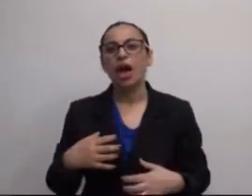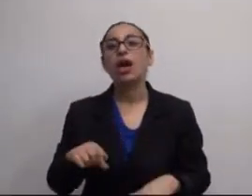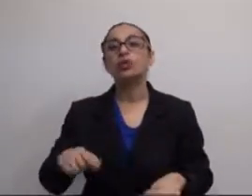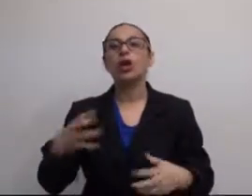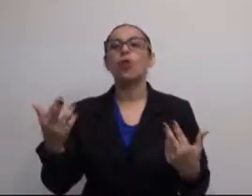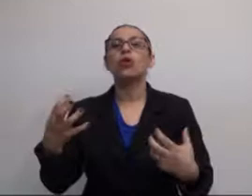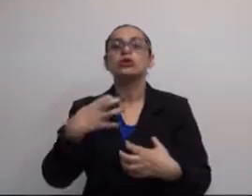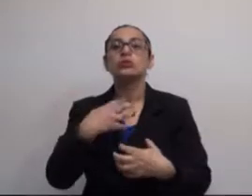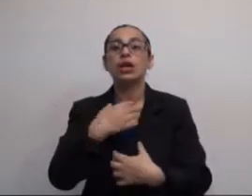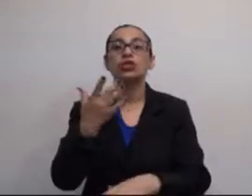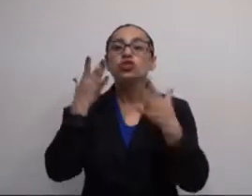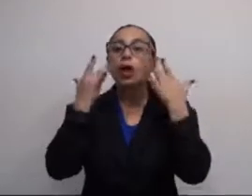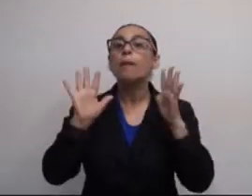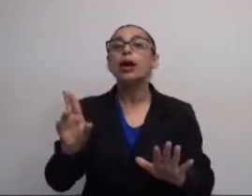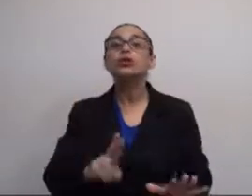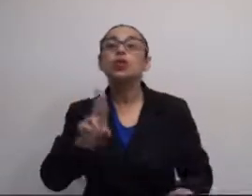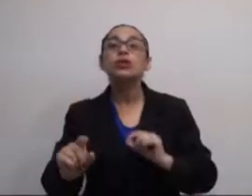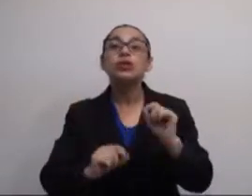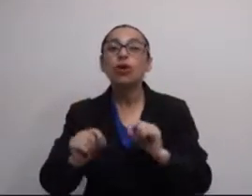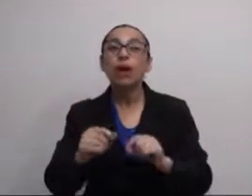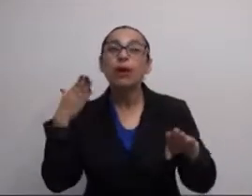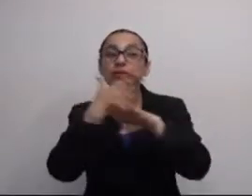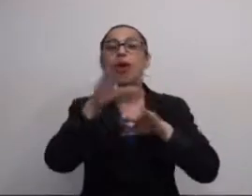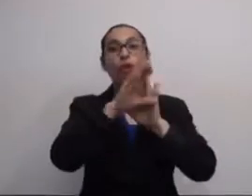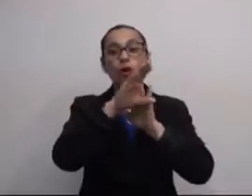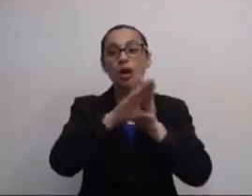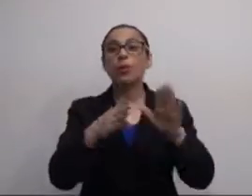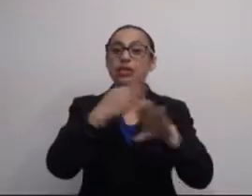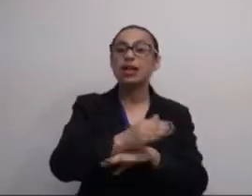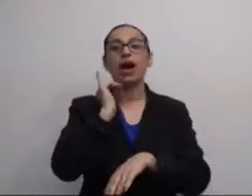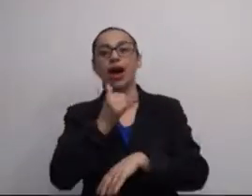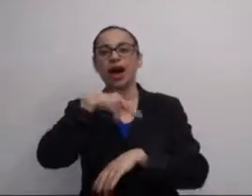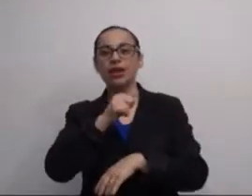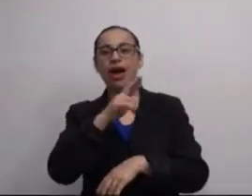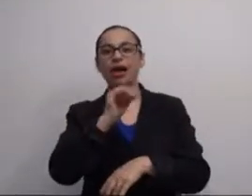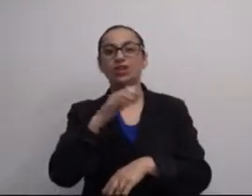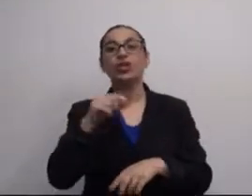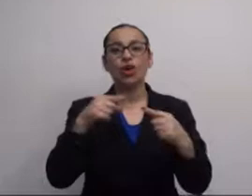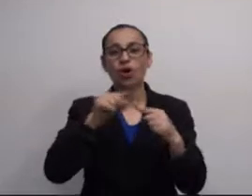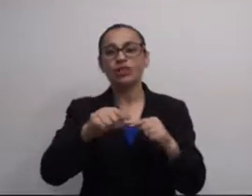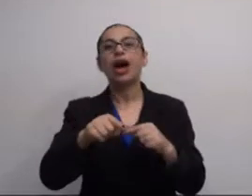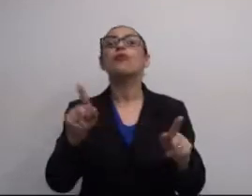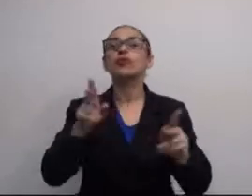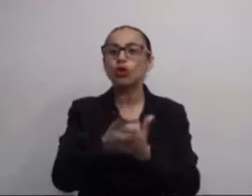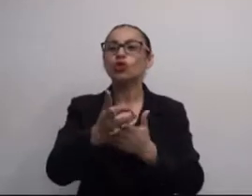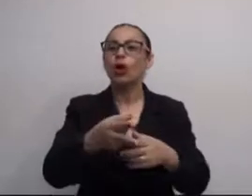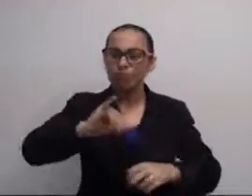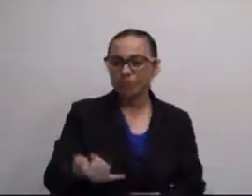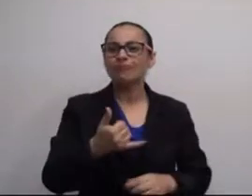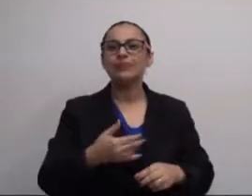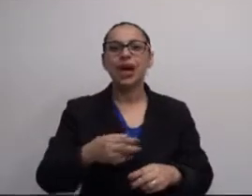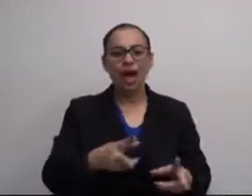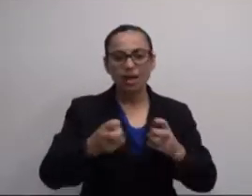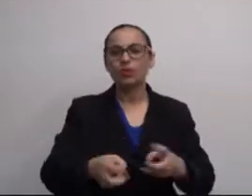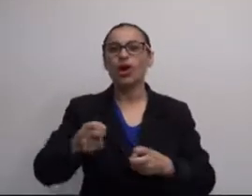neles e eles falavam o eles estavam sentindo. Isso é um exercício de teatro. Mas elas estavam usando para quê? Para acessar o currículo, para acessar a narrativa.